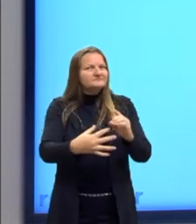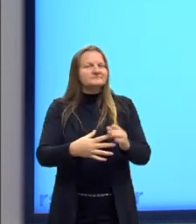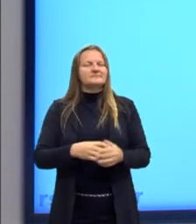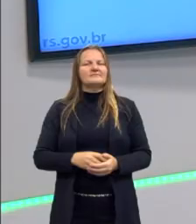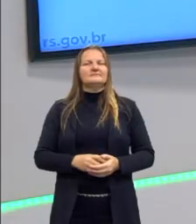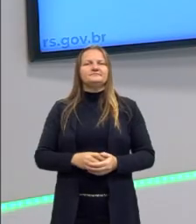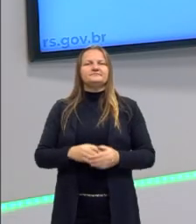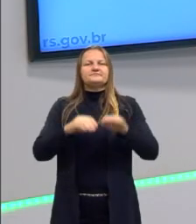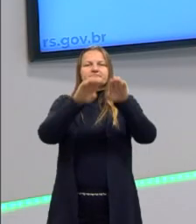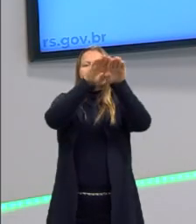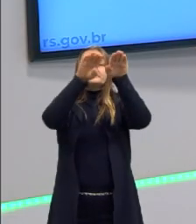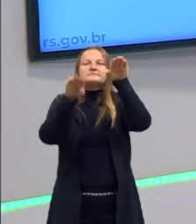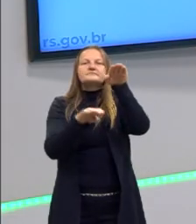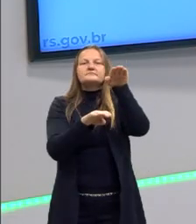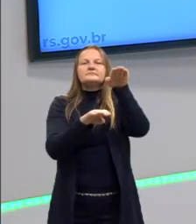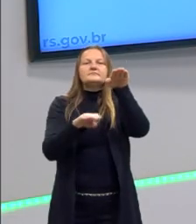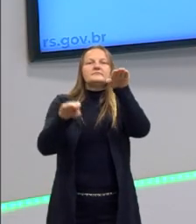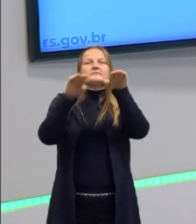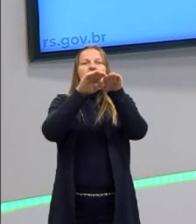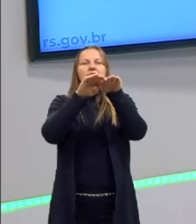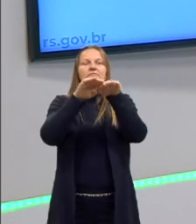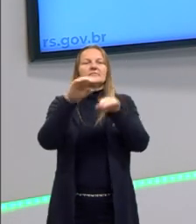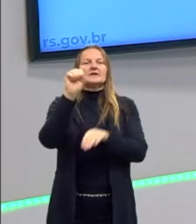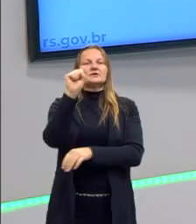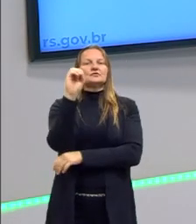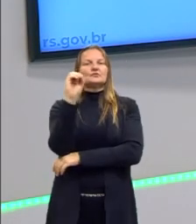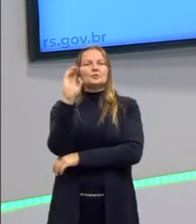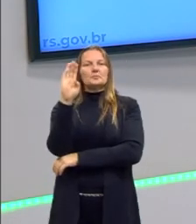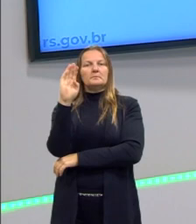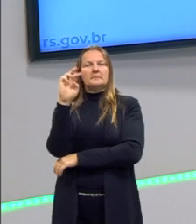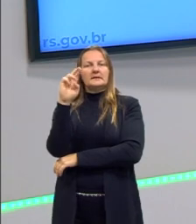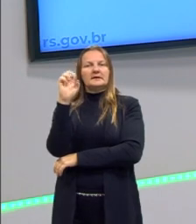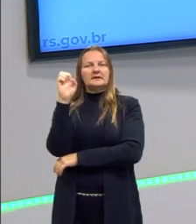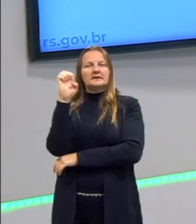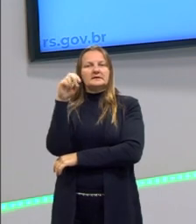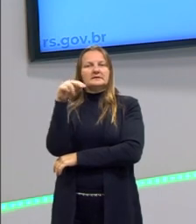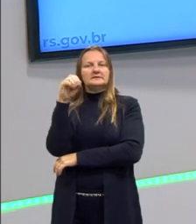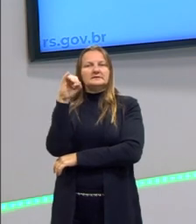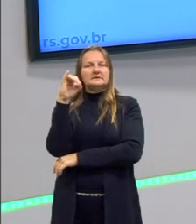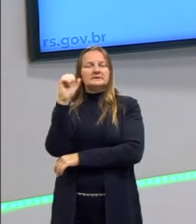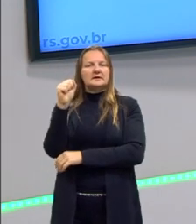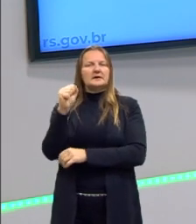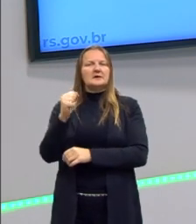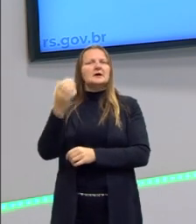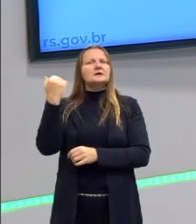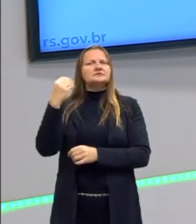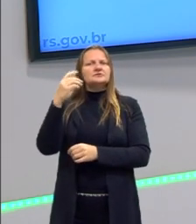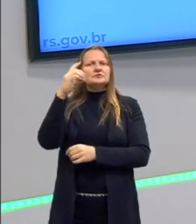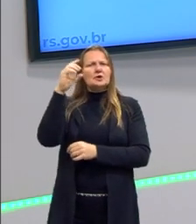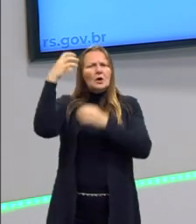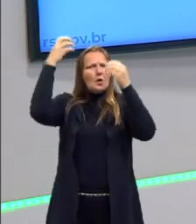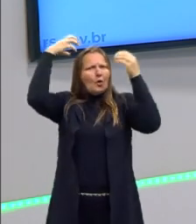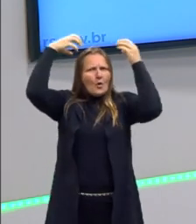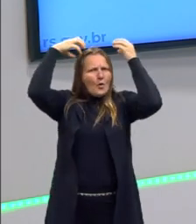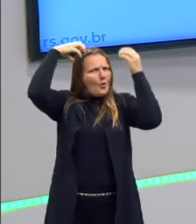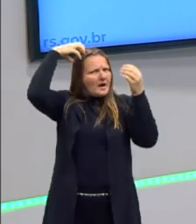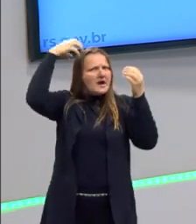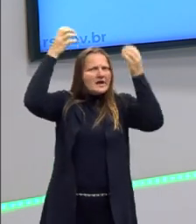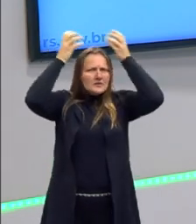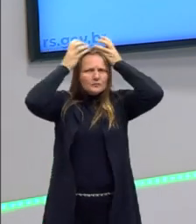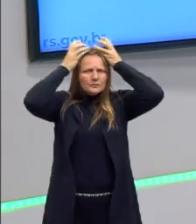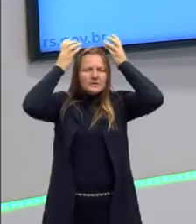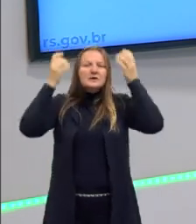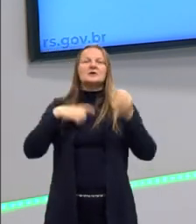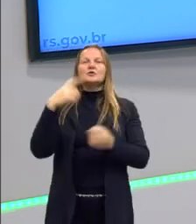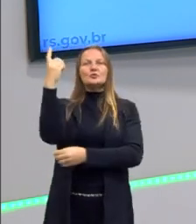A soberania correspondia quando os reis eram os donos absolutos das pessoas e dos territórios. Tanto